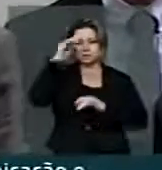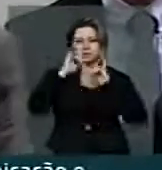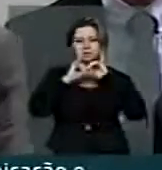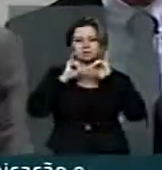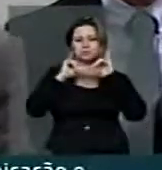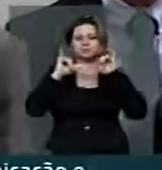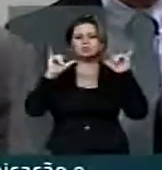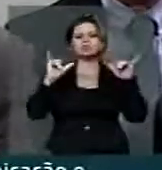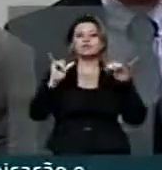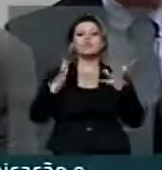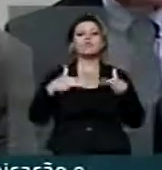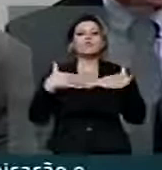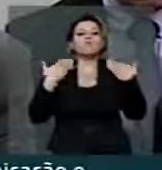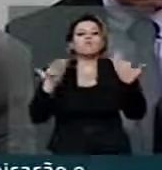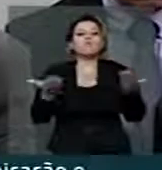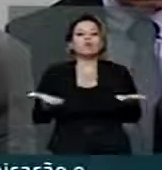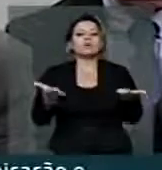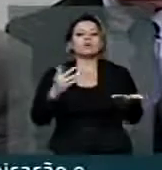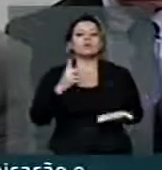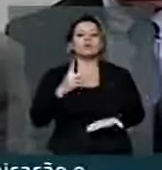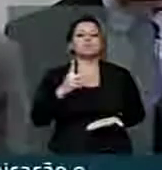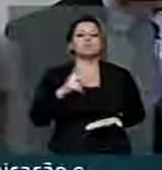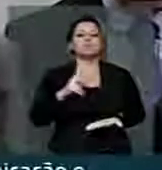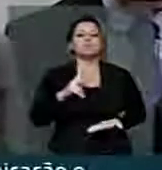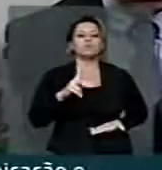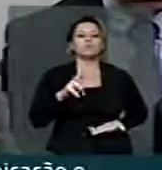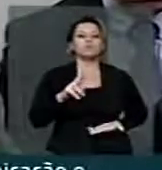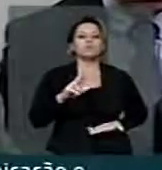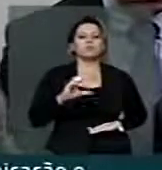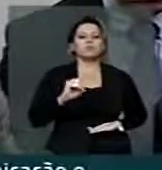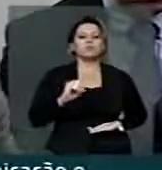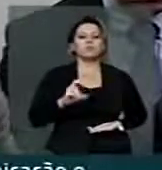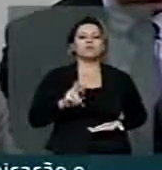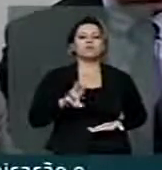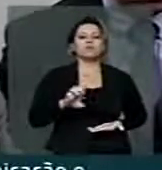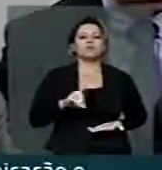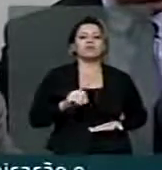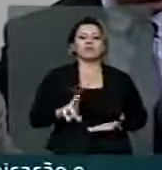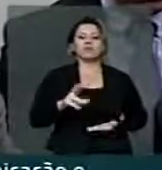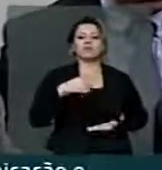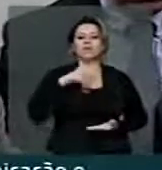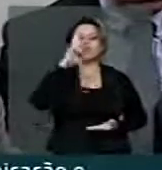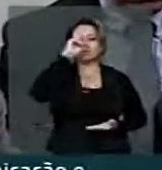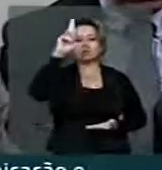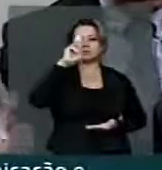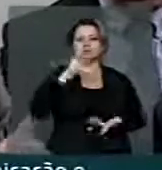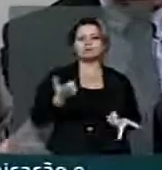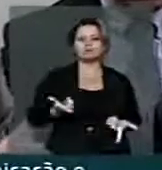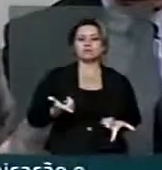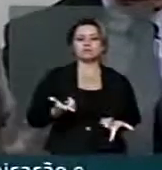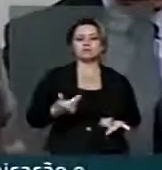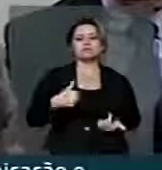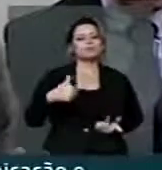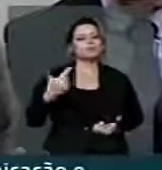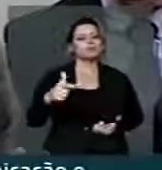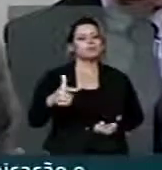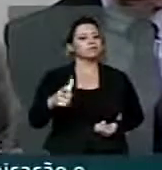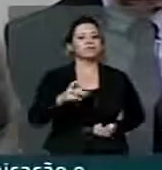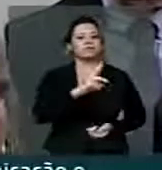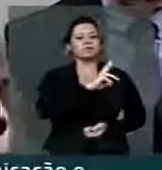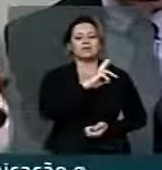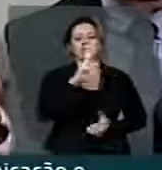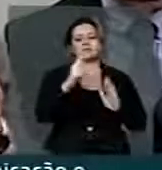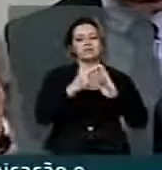a partir de quando esse provedor passa a responder por esse comentário? Hoje não há regra sobre isso.